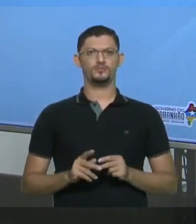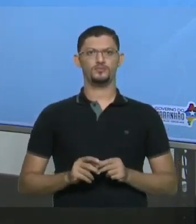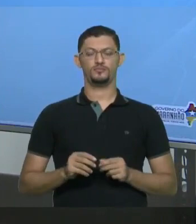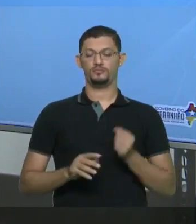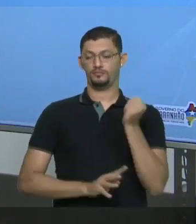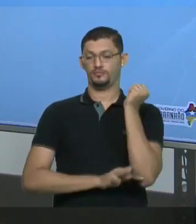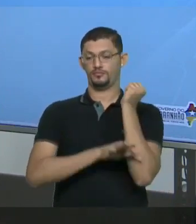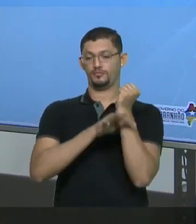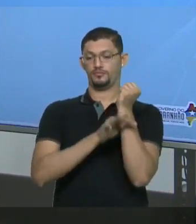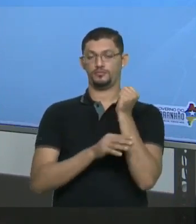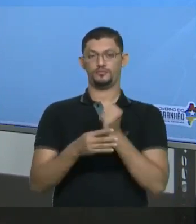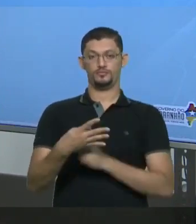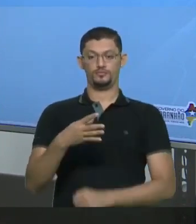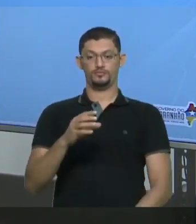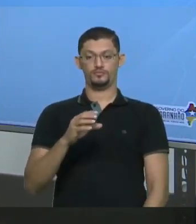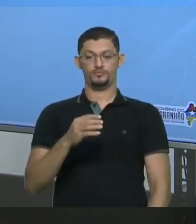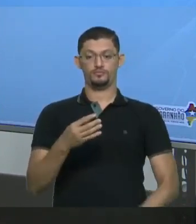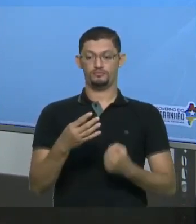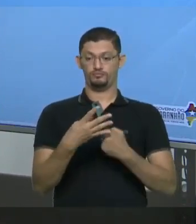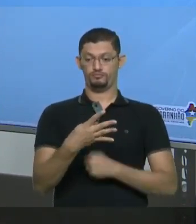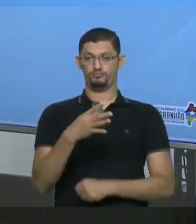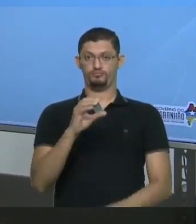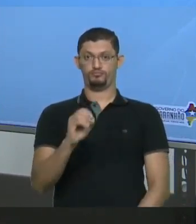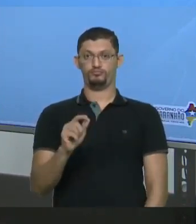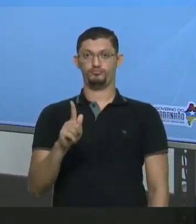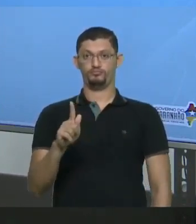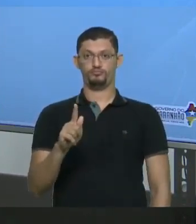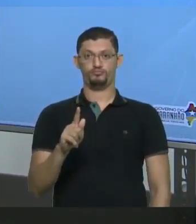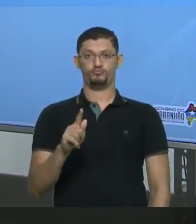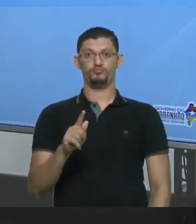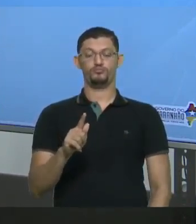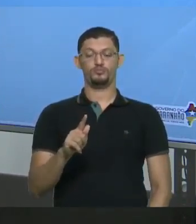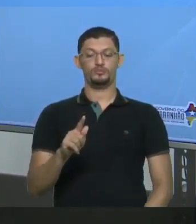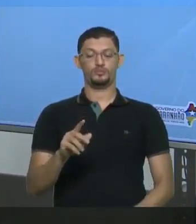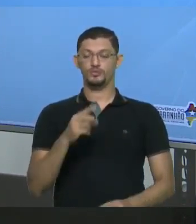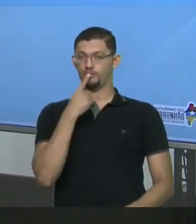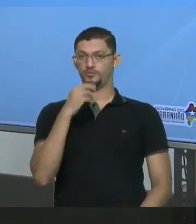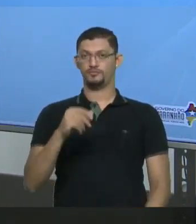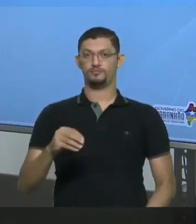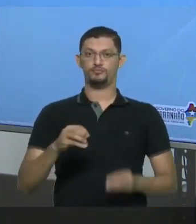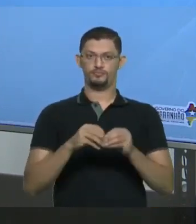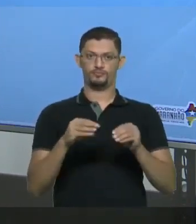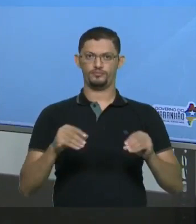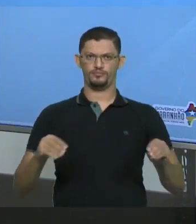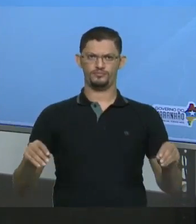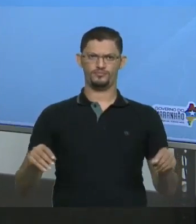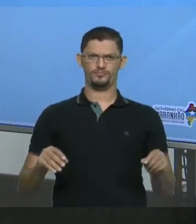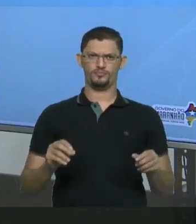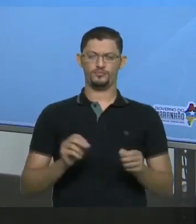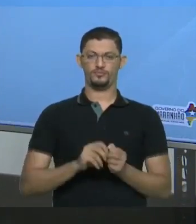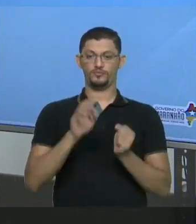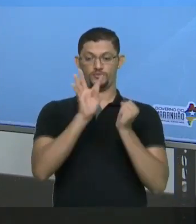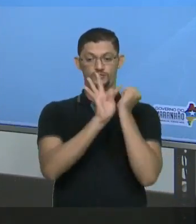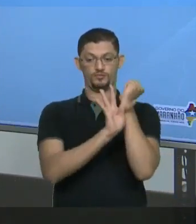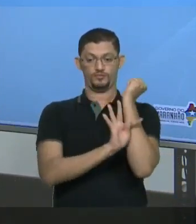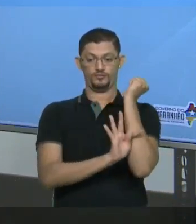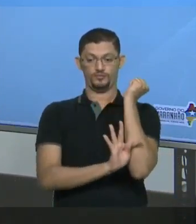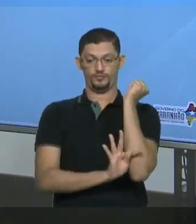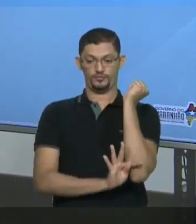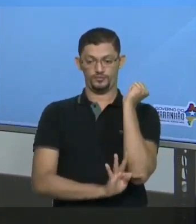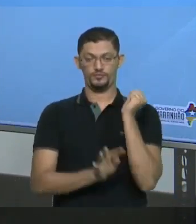aí aquecendo Para 40 graus Celsius Eu consigo dissolver Todo sal de cozinha E na sequência Eu vou resfriar